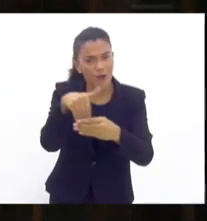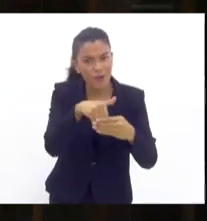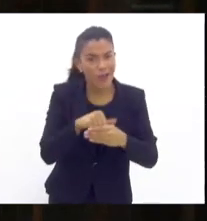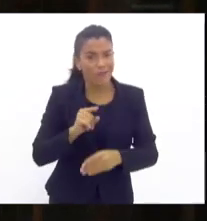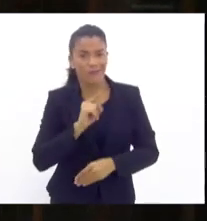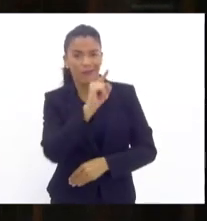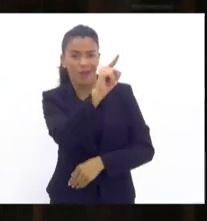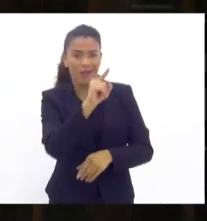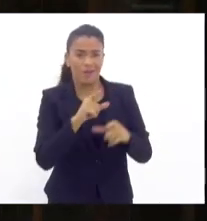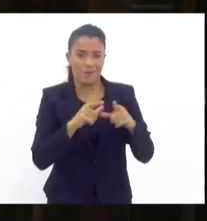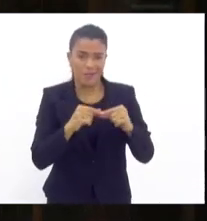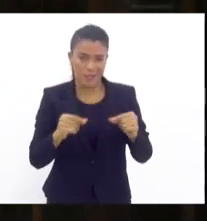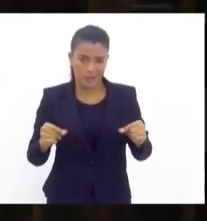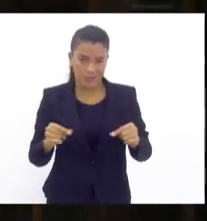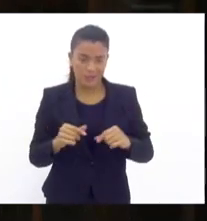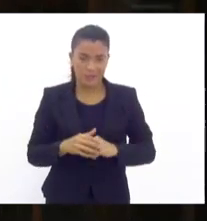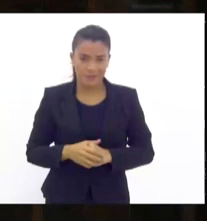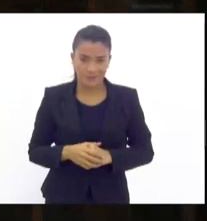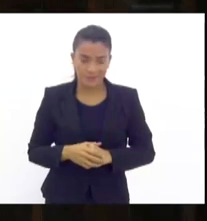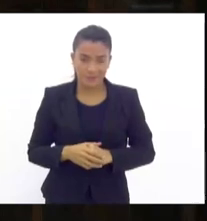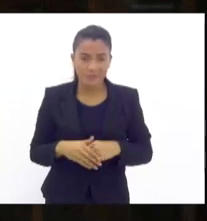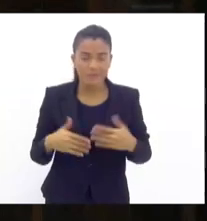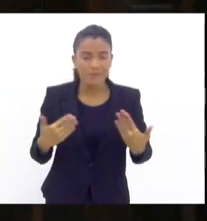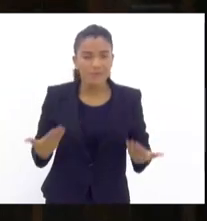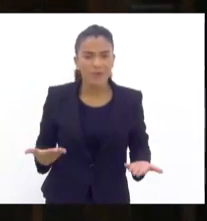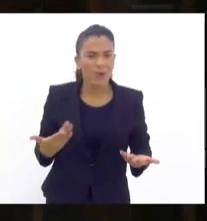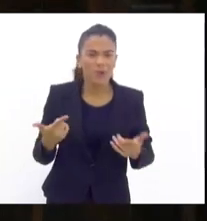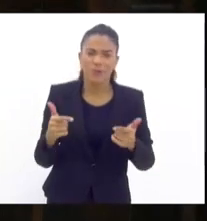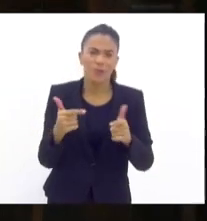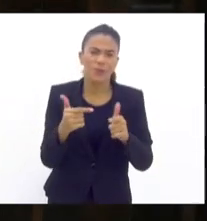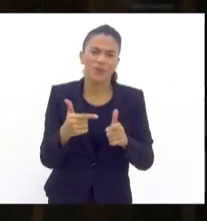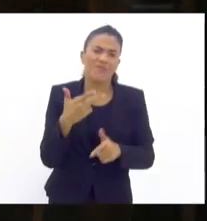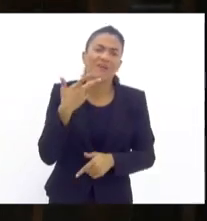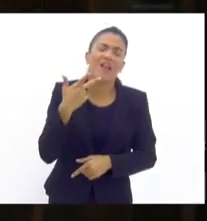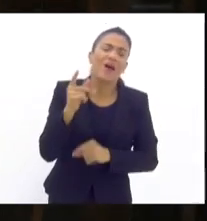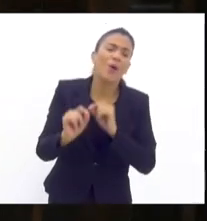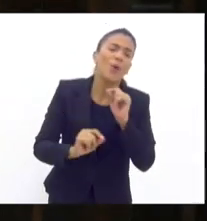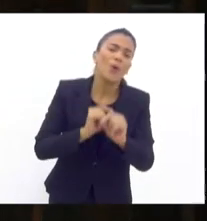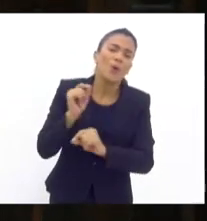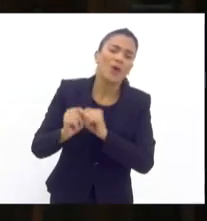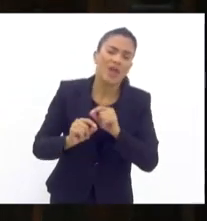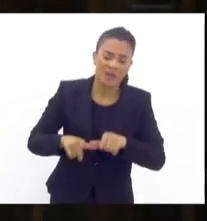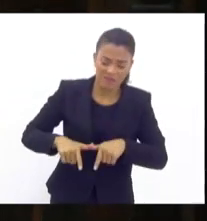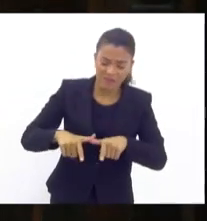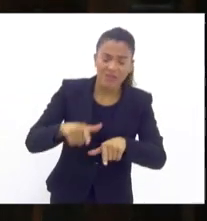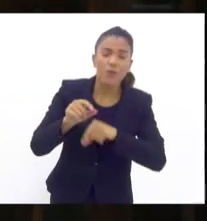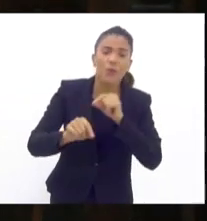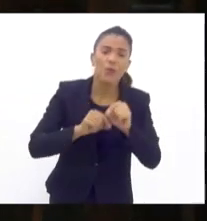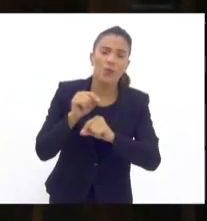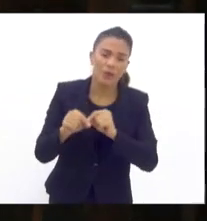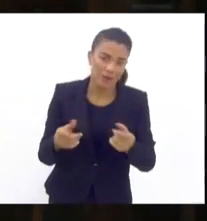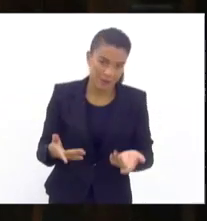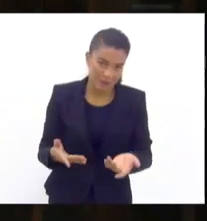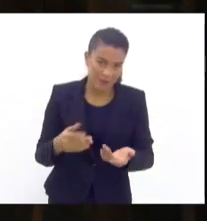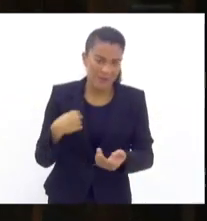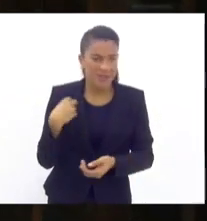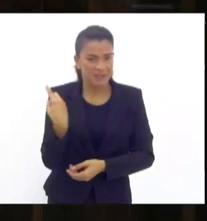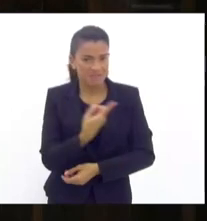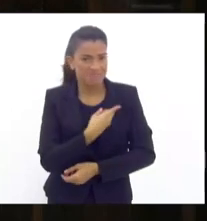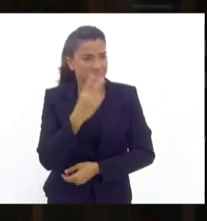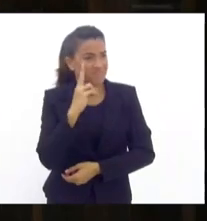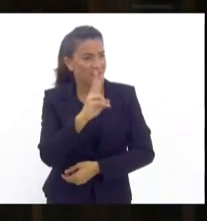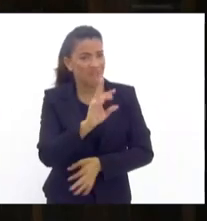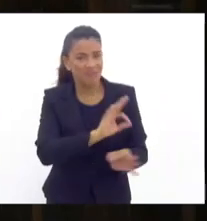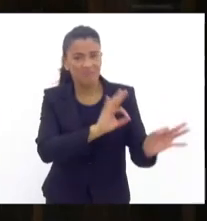Brasília. Então, não tem muito mais o que fazer, mas estamos vendo se repetir o